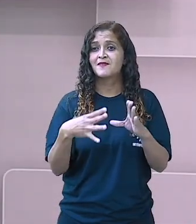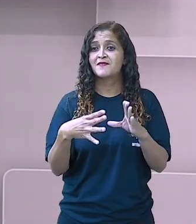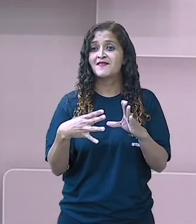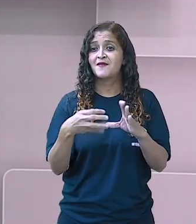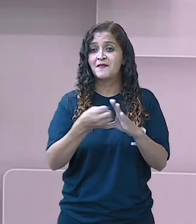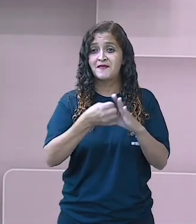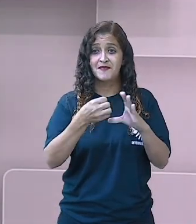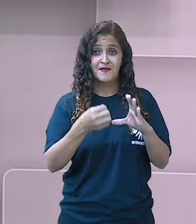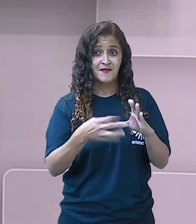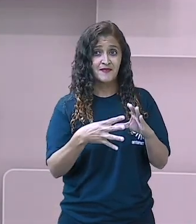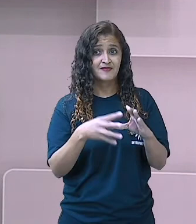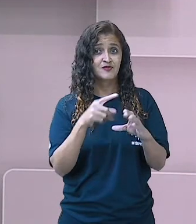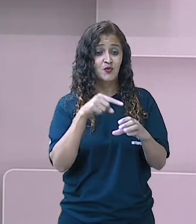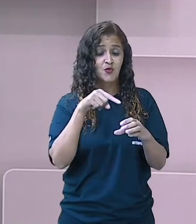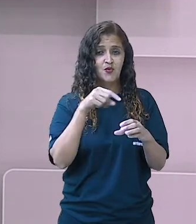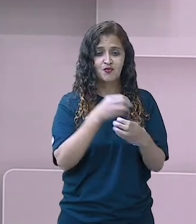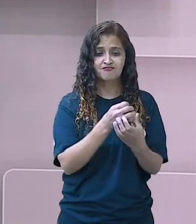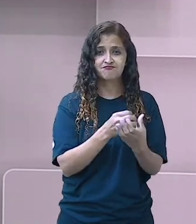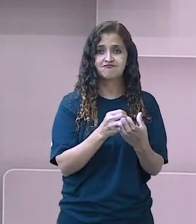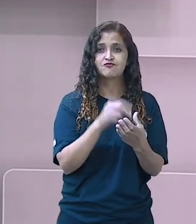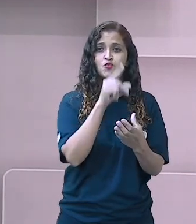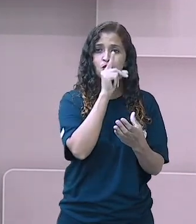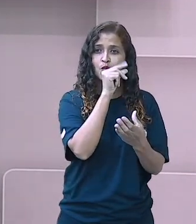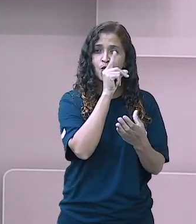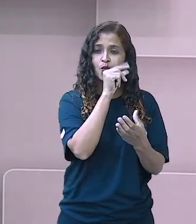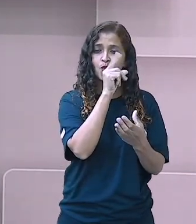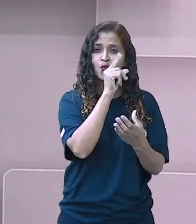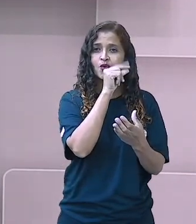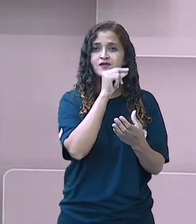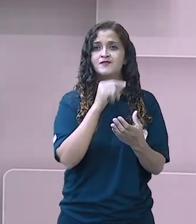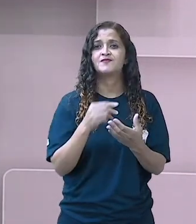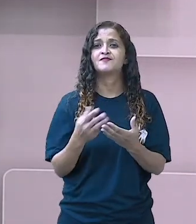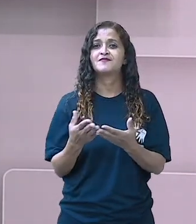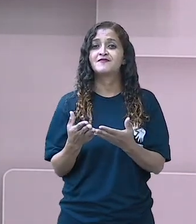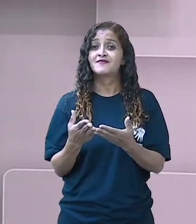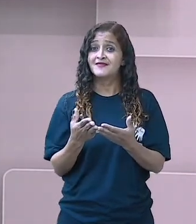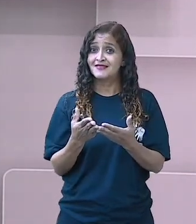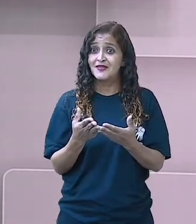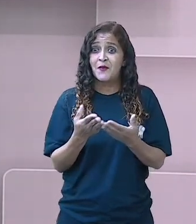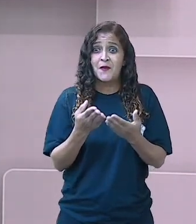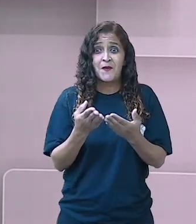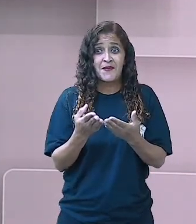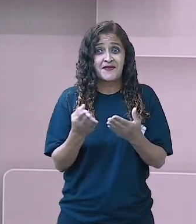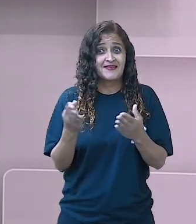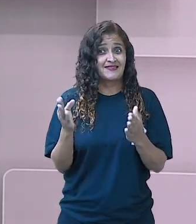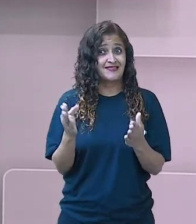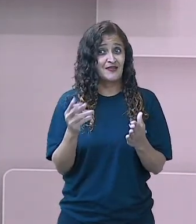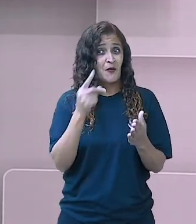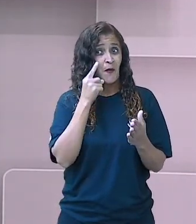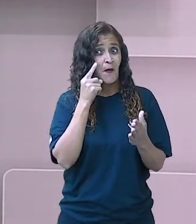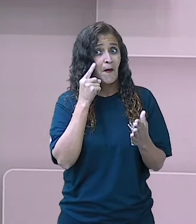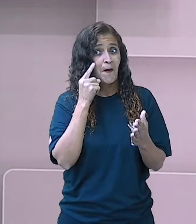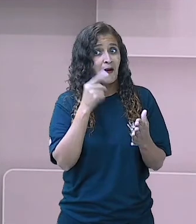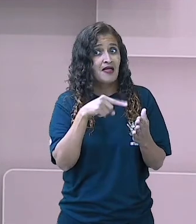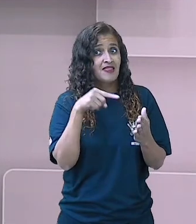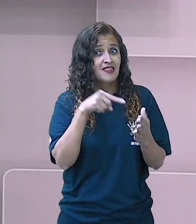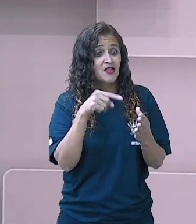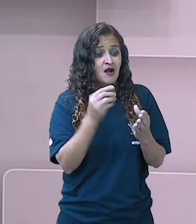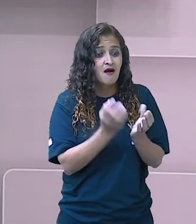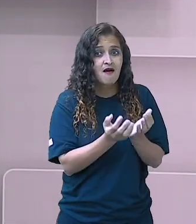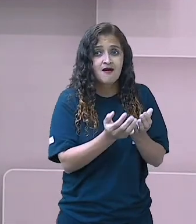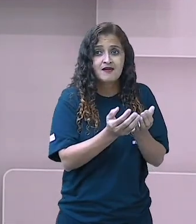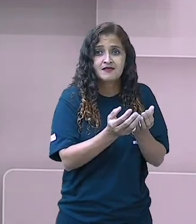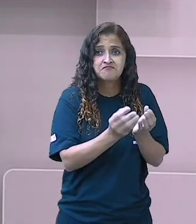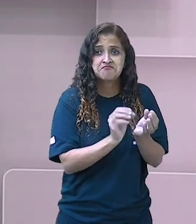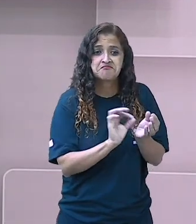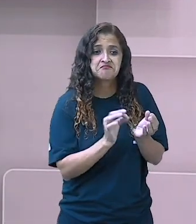lembram? Os ovos dos passarinhos. Se você tiver a chance, às vezes, de ver um passarinho fazendo ninho perto da